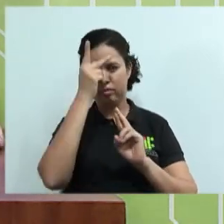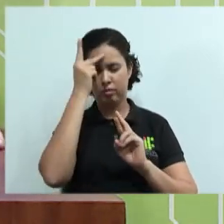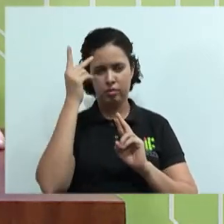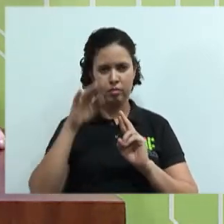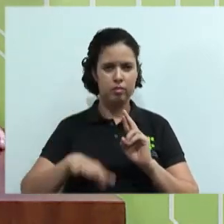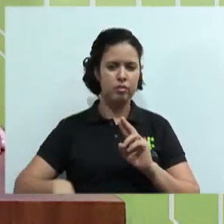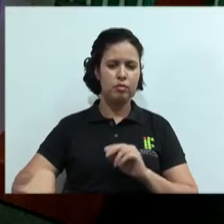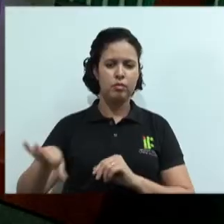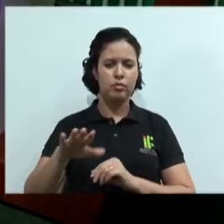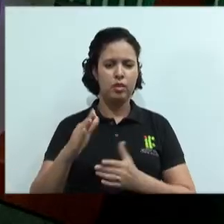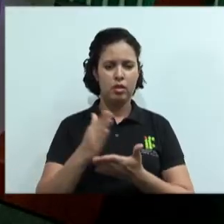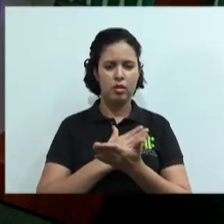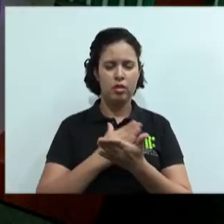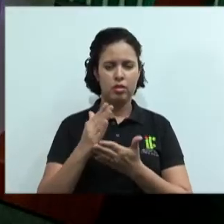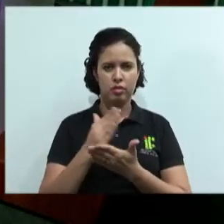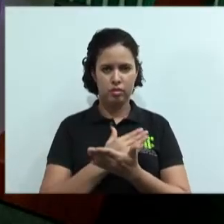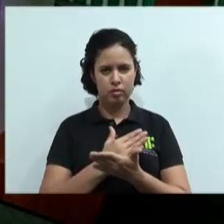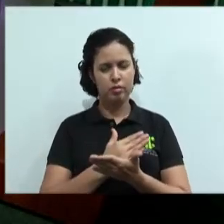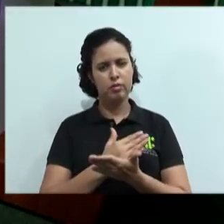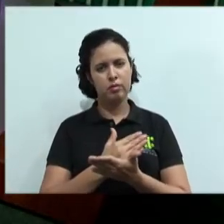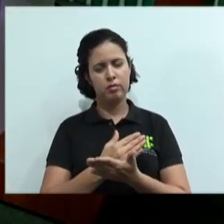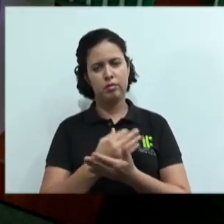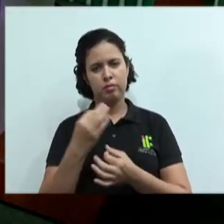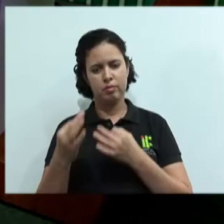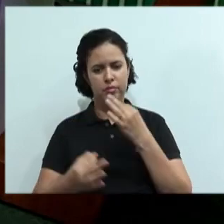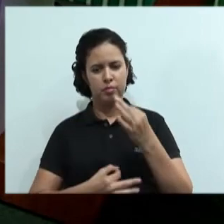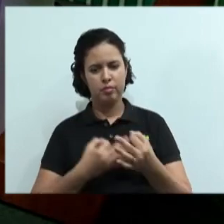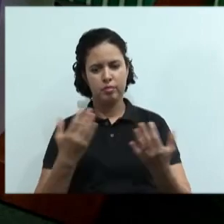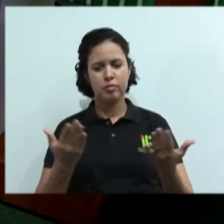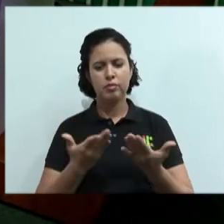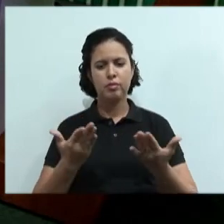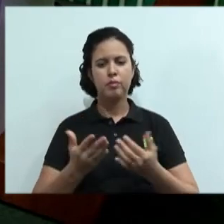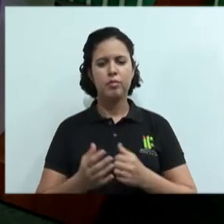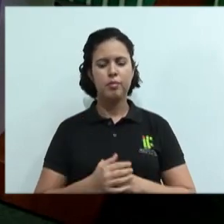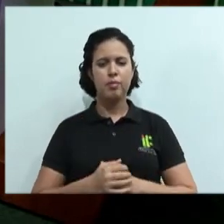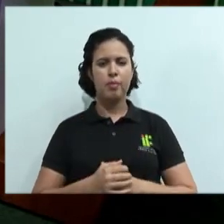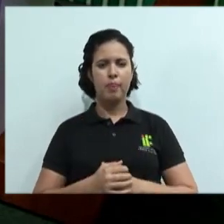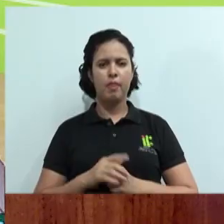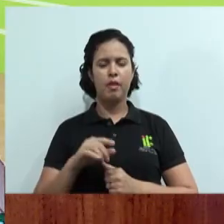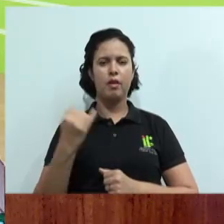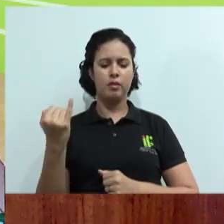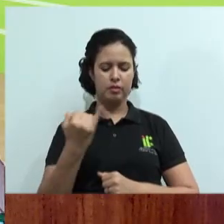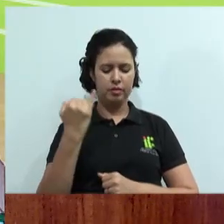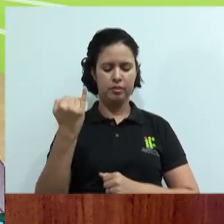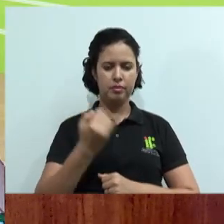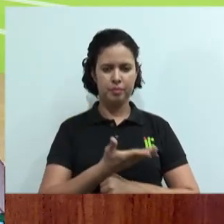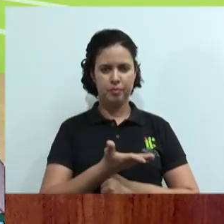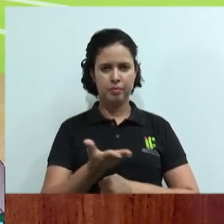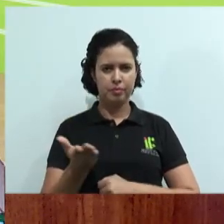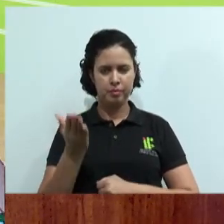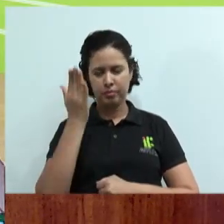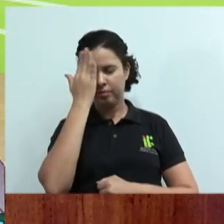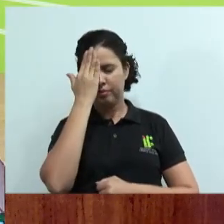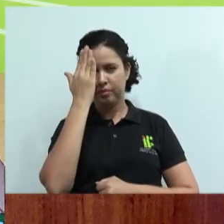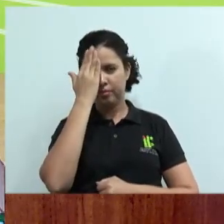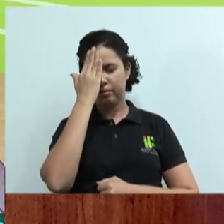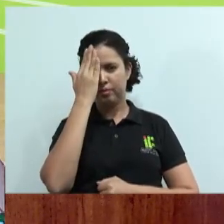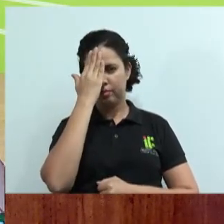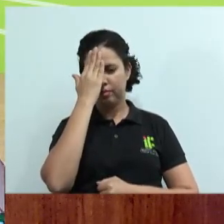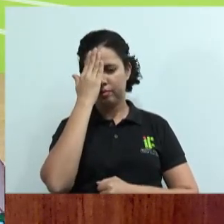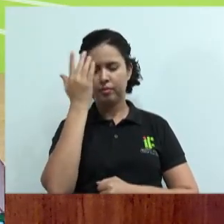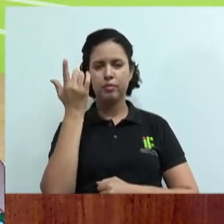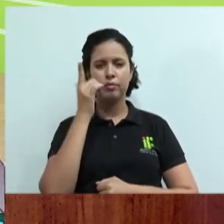Né, professor Alberto? Alguma consideração sobre a aula de hoje? É isso mesmo. Acho muito importante você saber exatamente